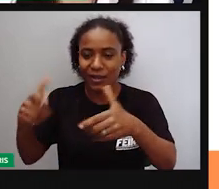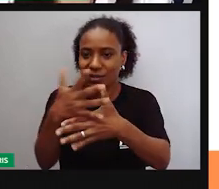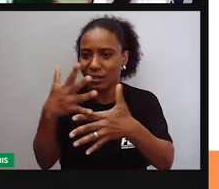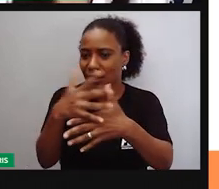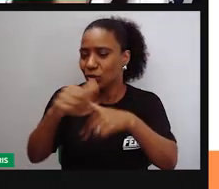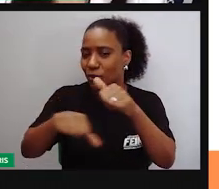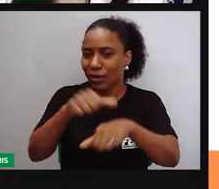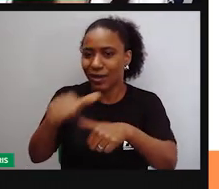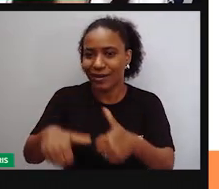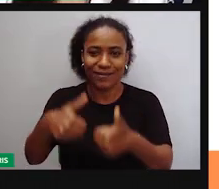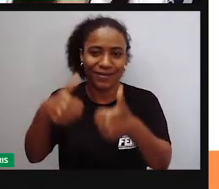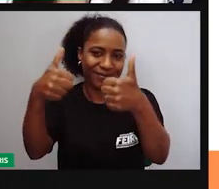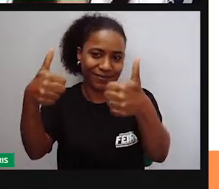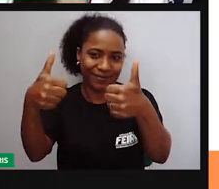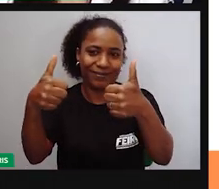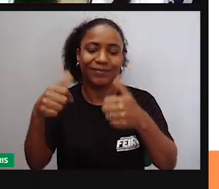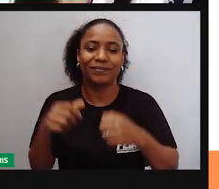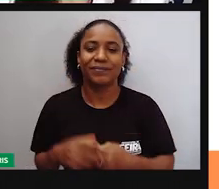como um todo.